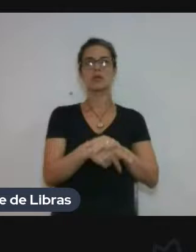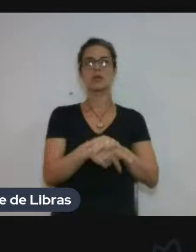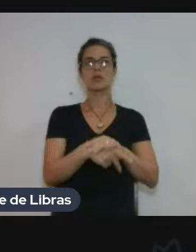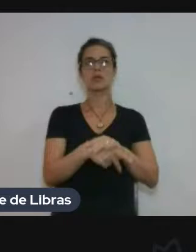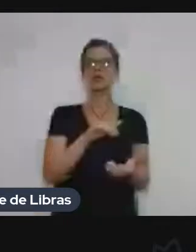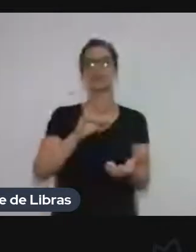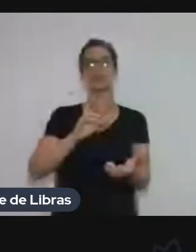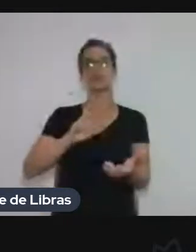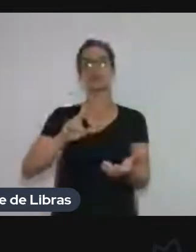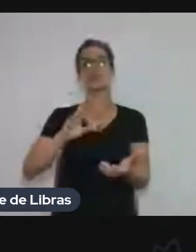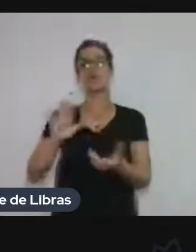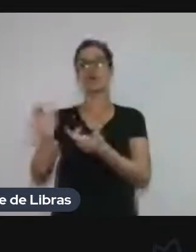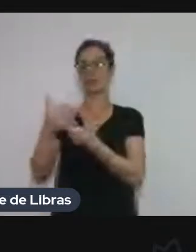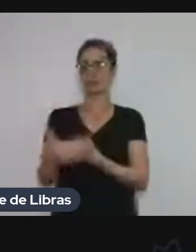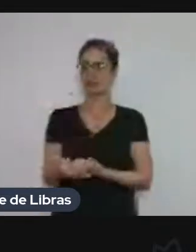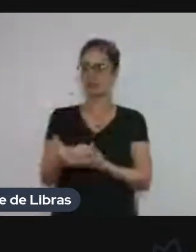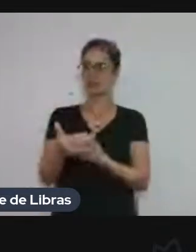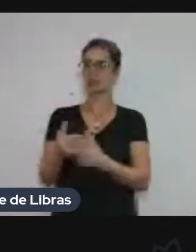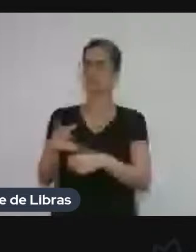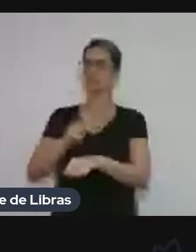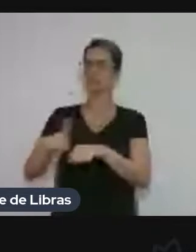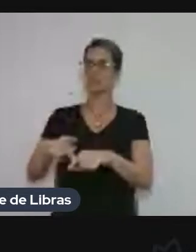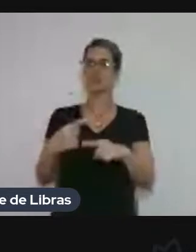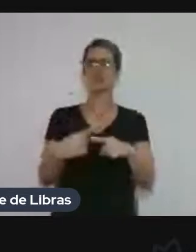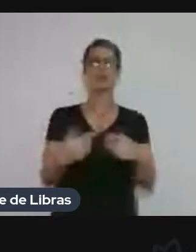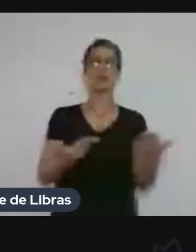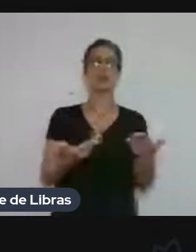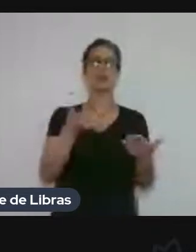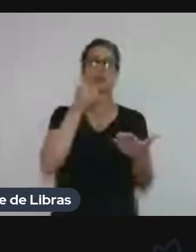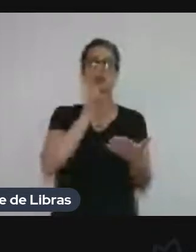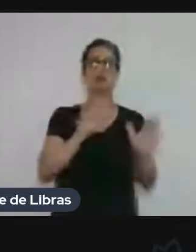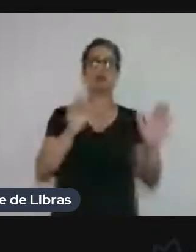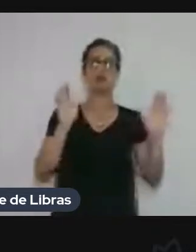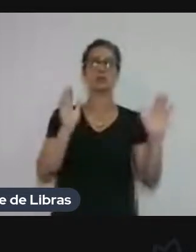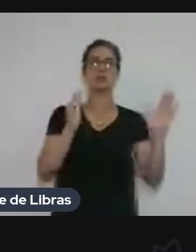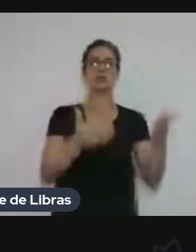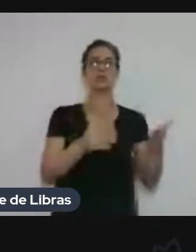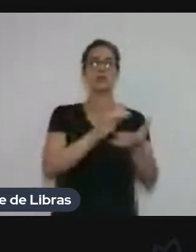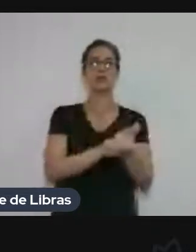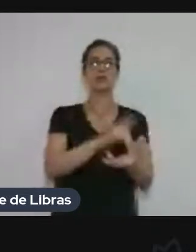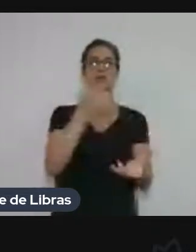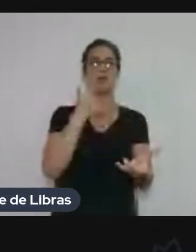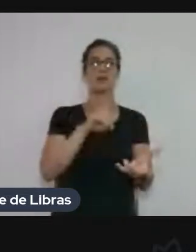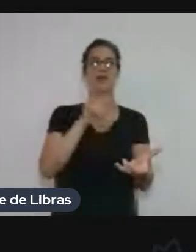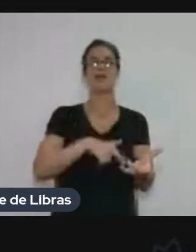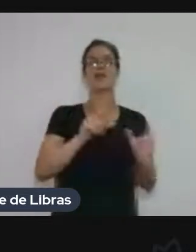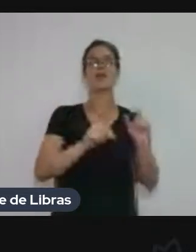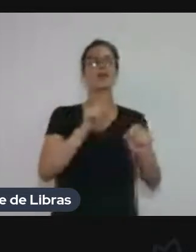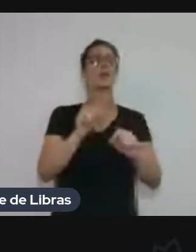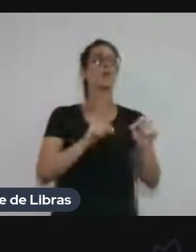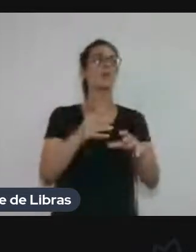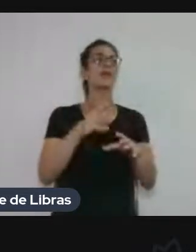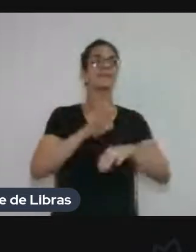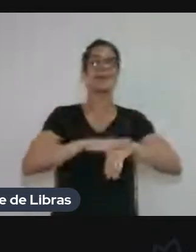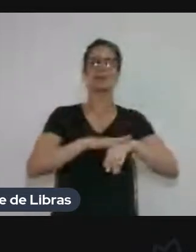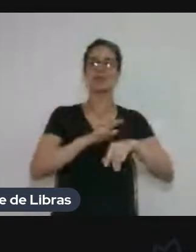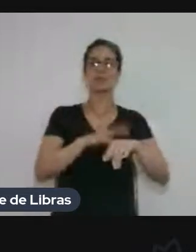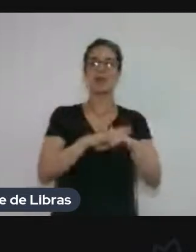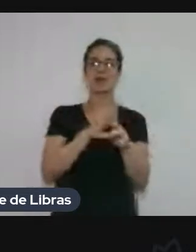Porque hoje, pra delimitar... A linguística de Corpus é basicamente espatística, né? Então, como é que você delimita